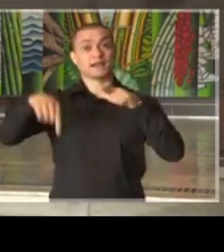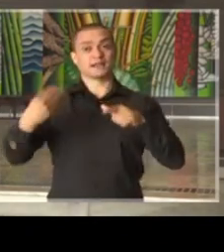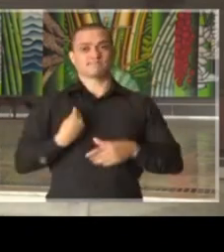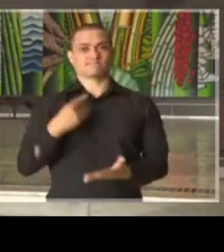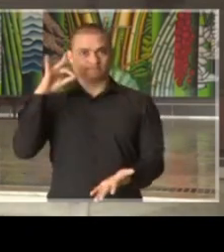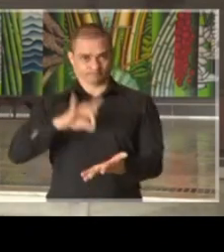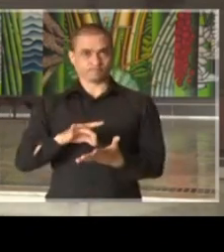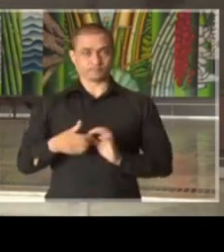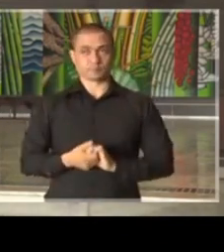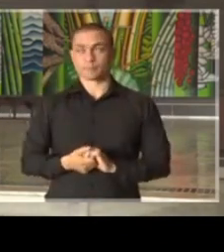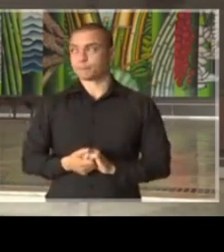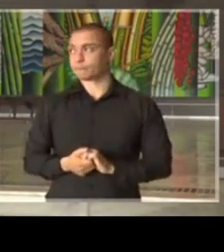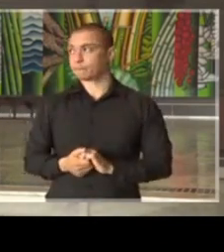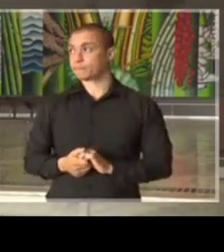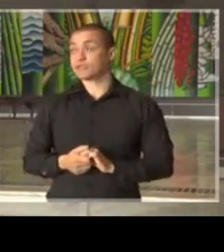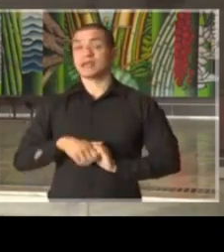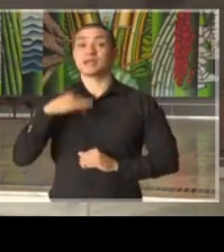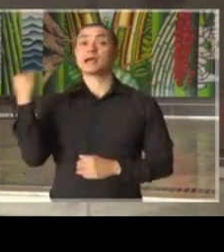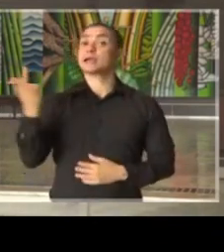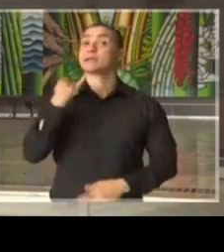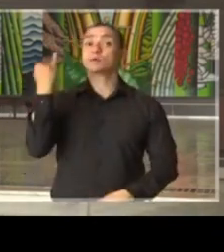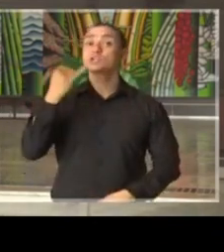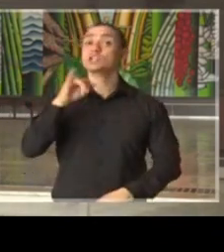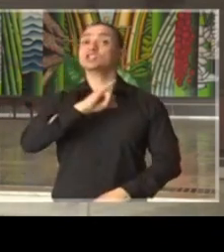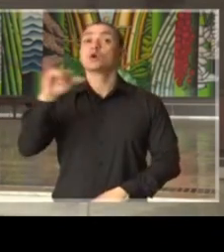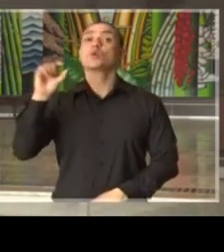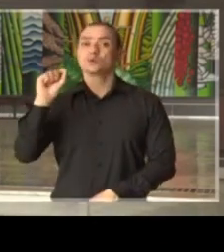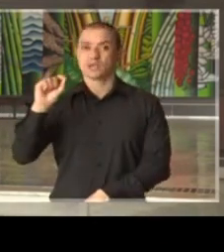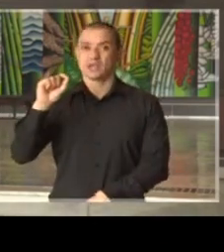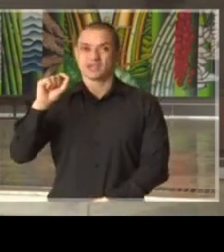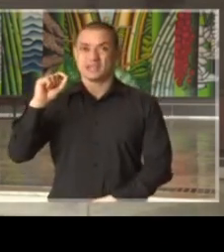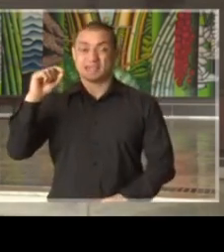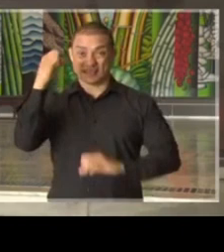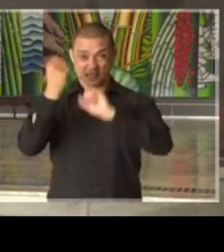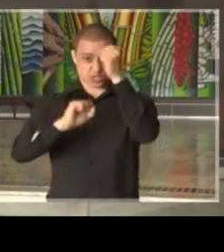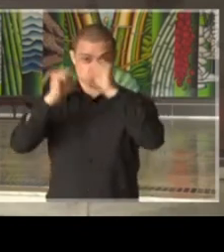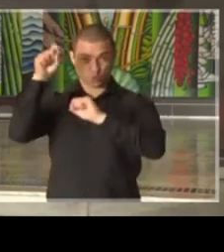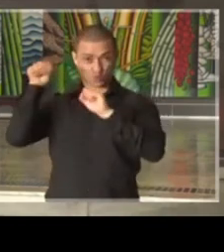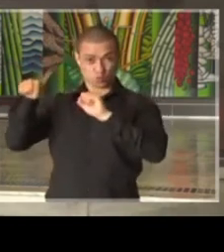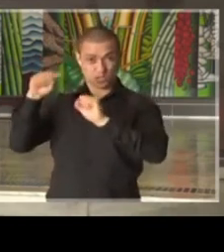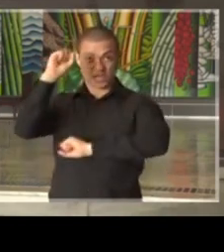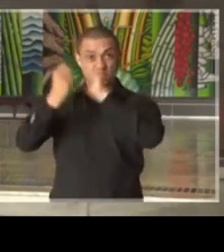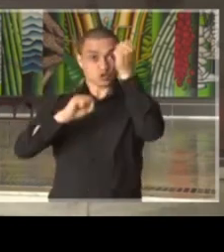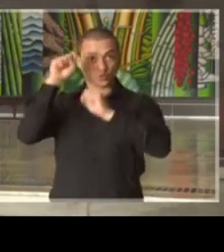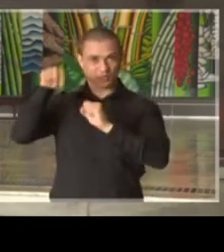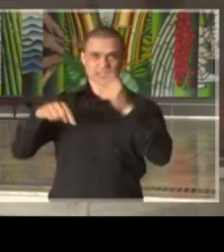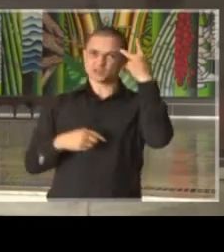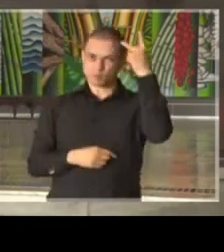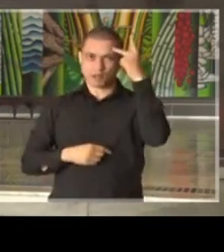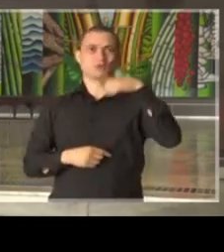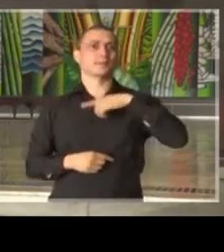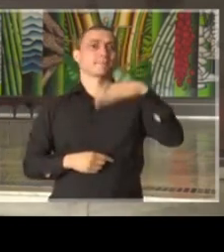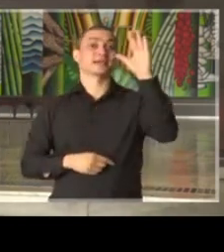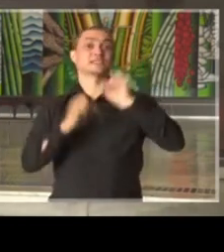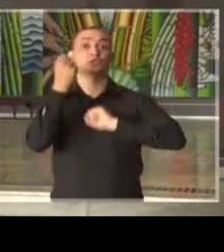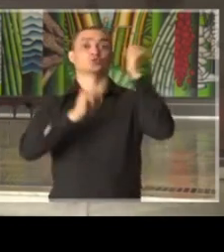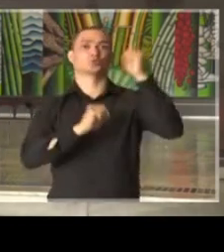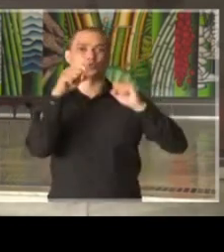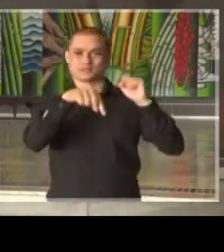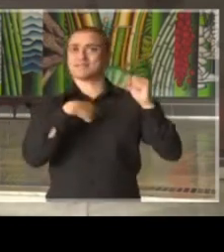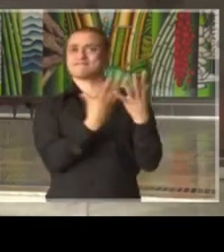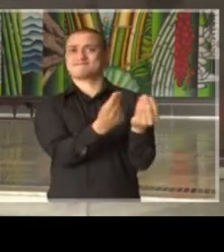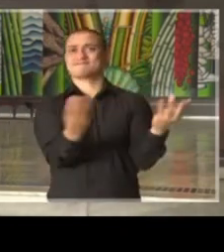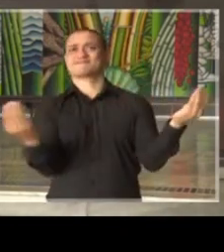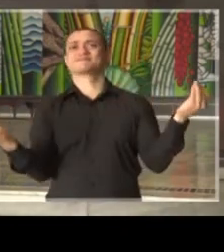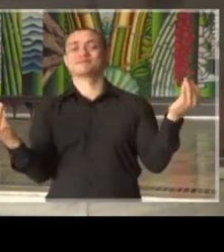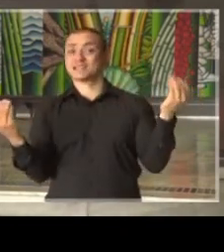presencialmente. É importante ressaltar que indústrias, indústrias, São Paulo é o mais industrializado do país,